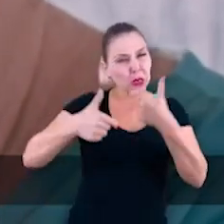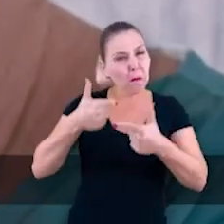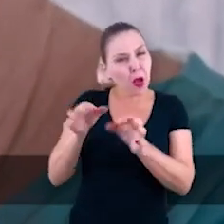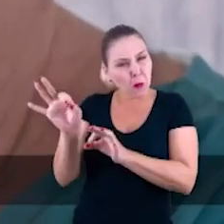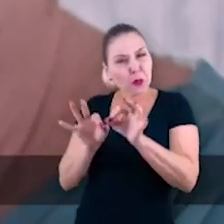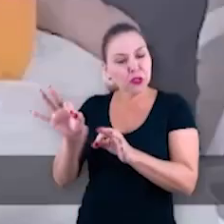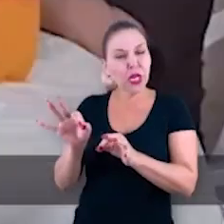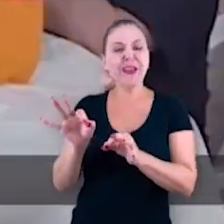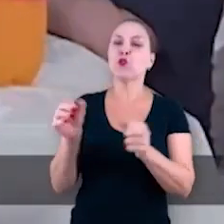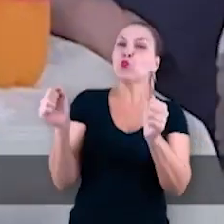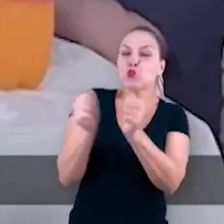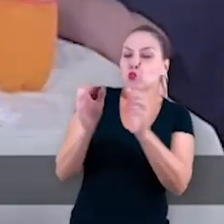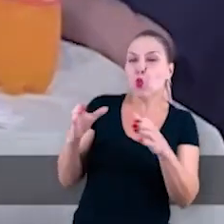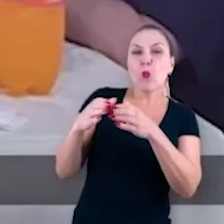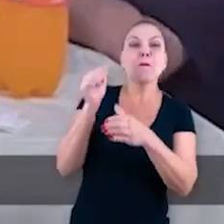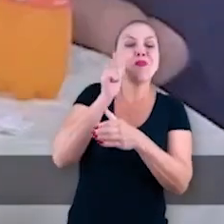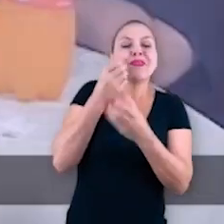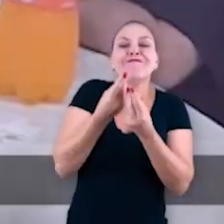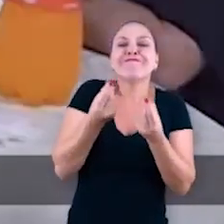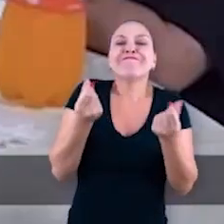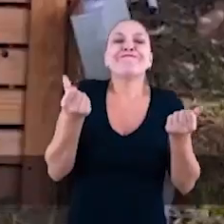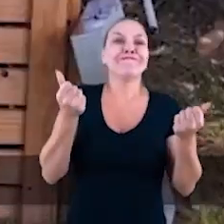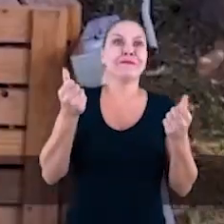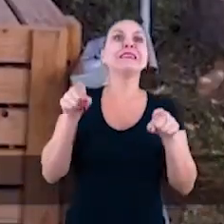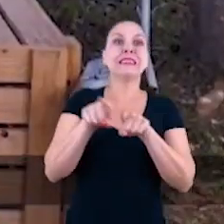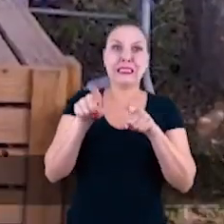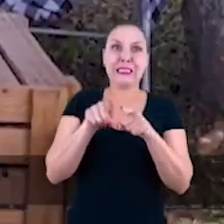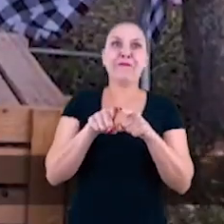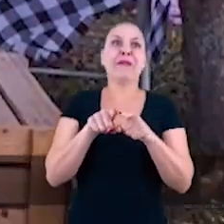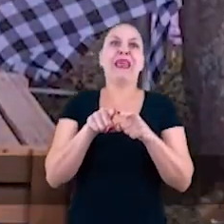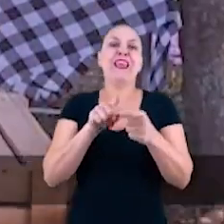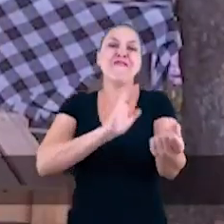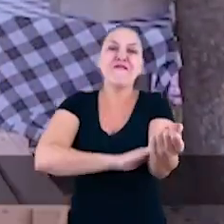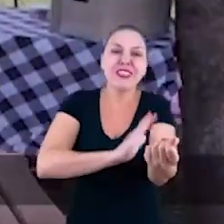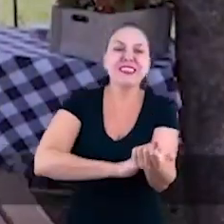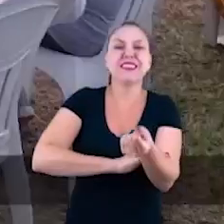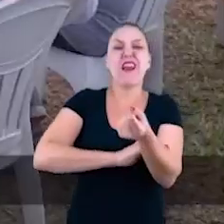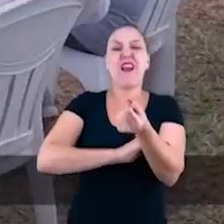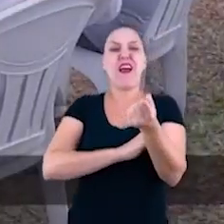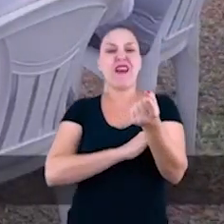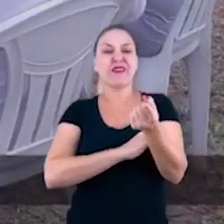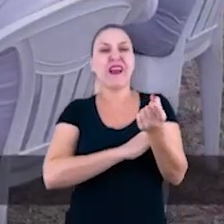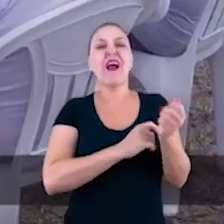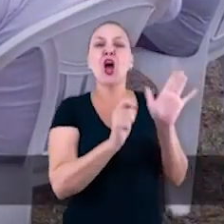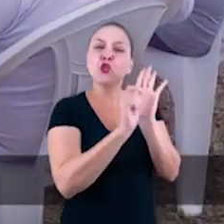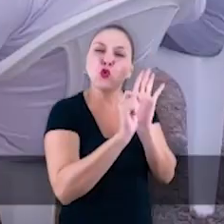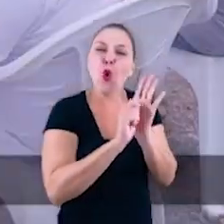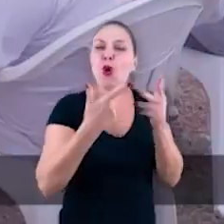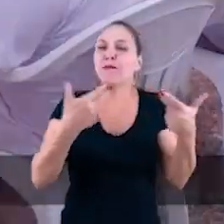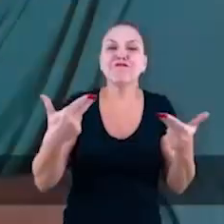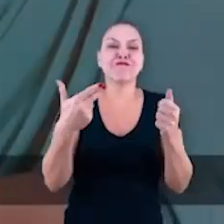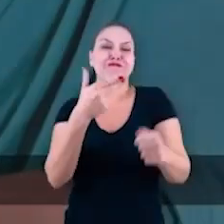com mulheres fragilizadas, com dependência de álcool e drogas. E quando você vê essas meninas